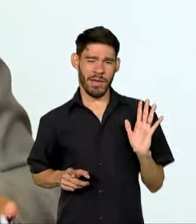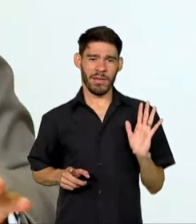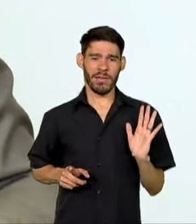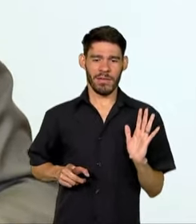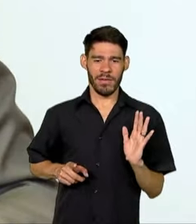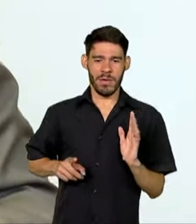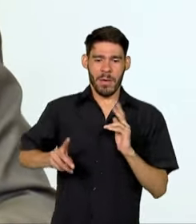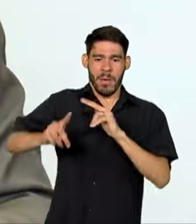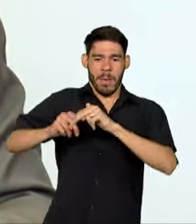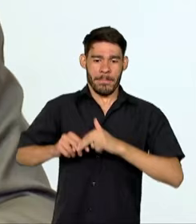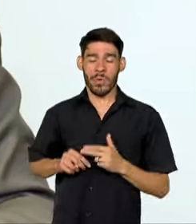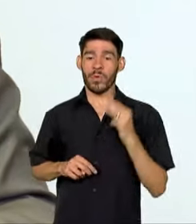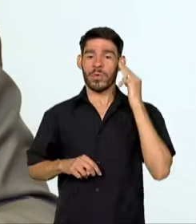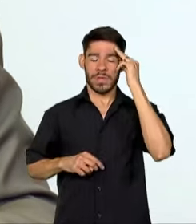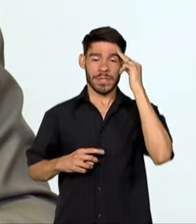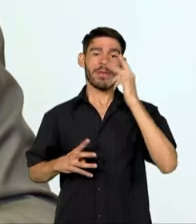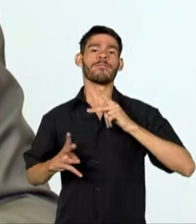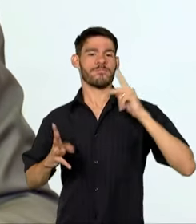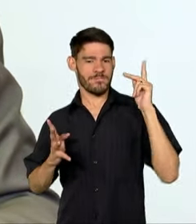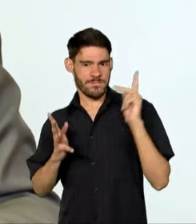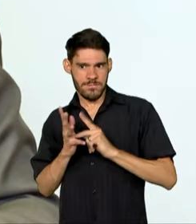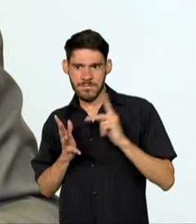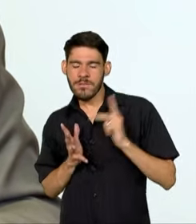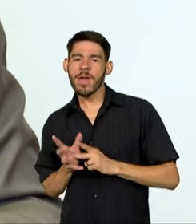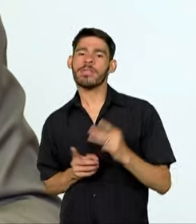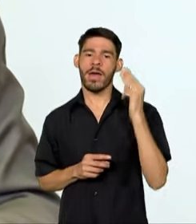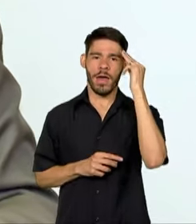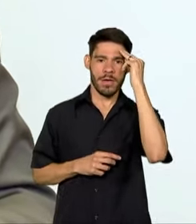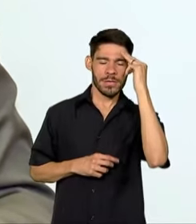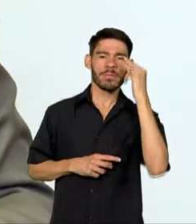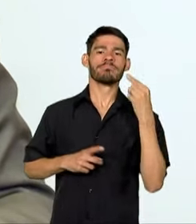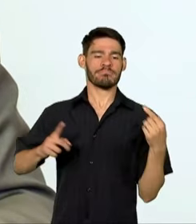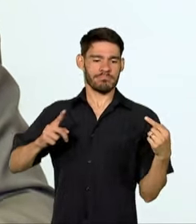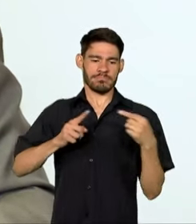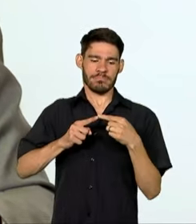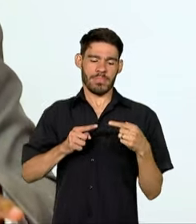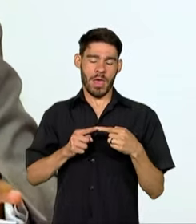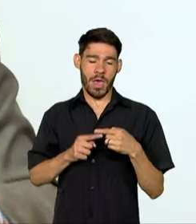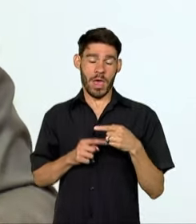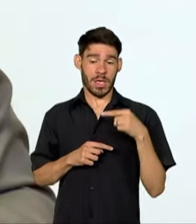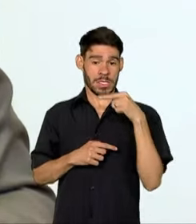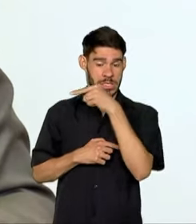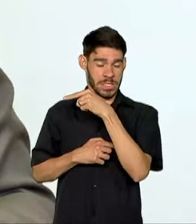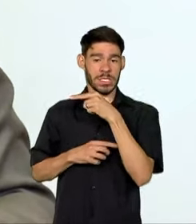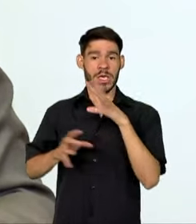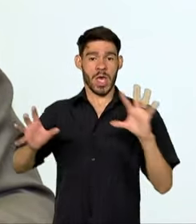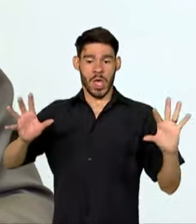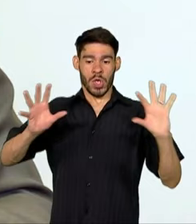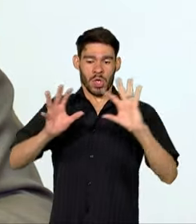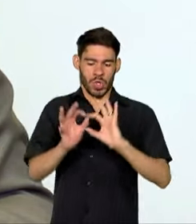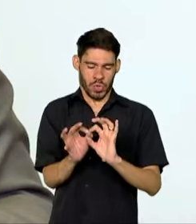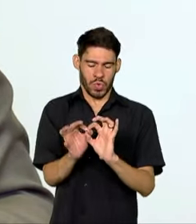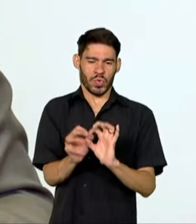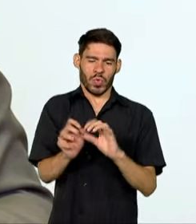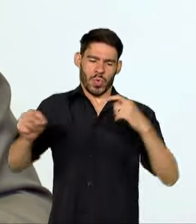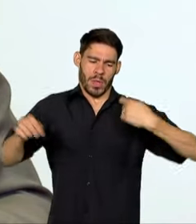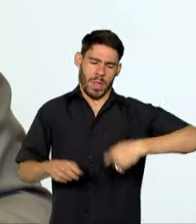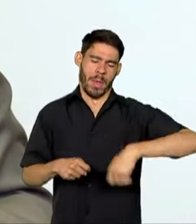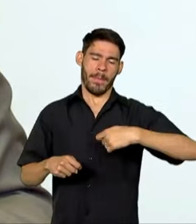Por isso que é memória, é verdade. A memória e verdade, elas se juntam com a